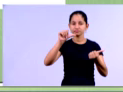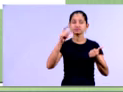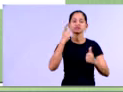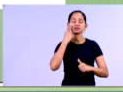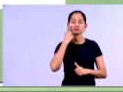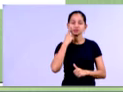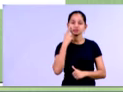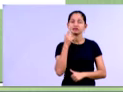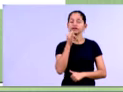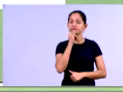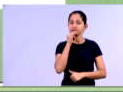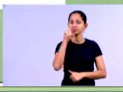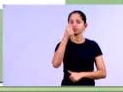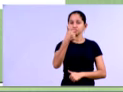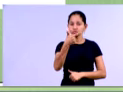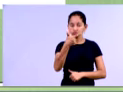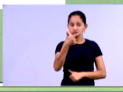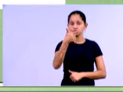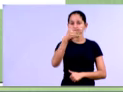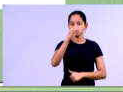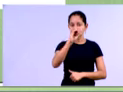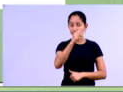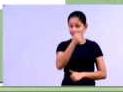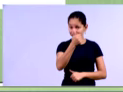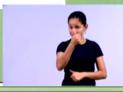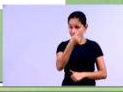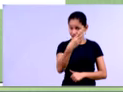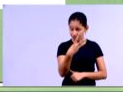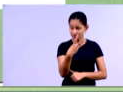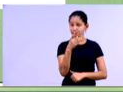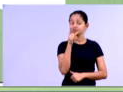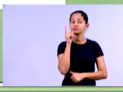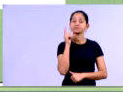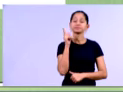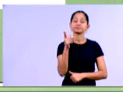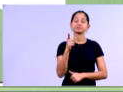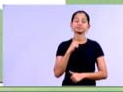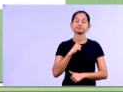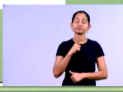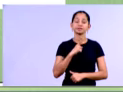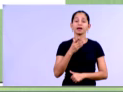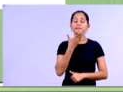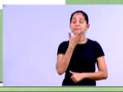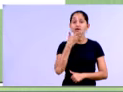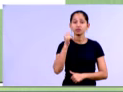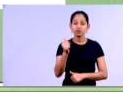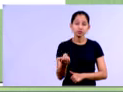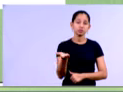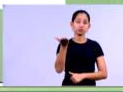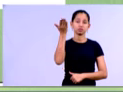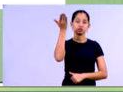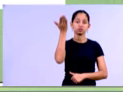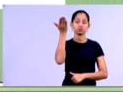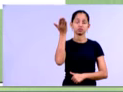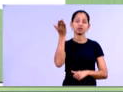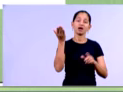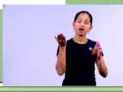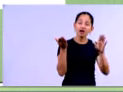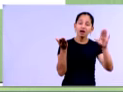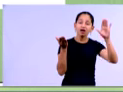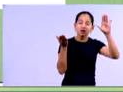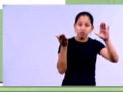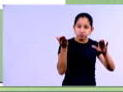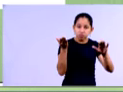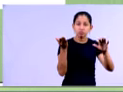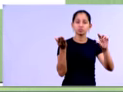que em 2013, a análise vertical de 6% foi maior do que a análise vertical em 2012,